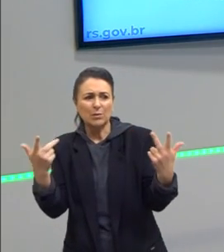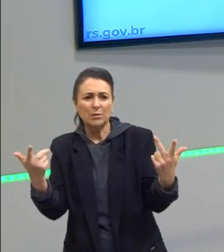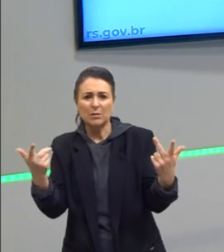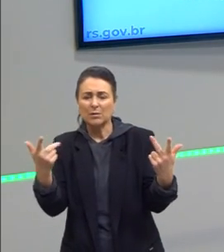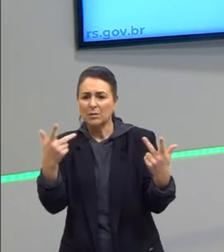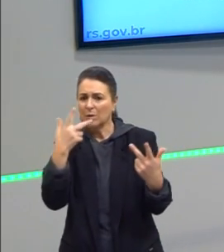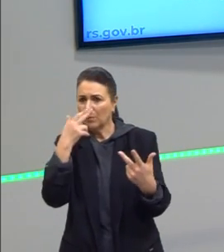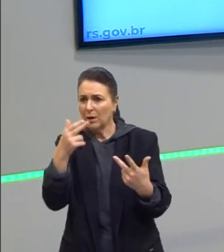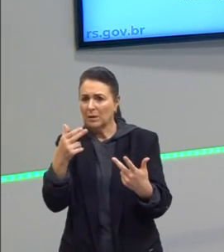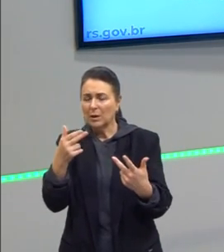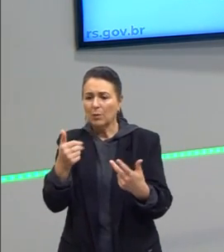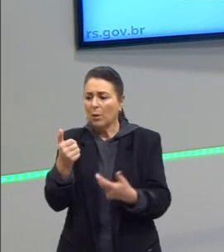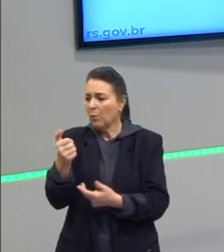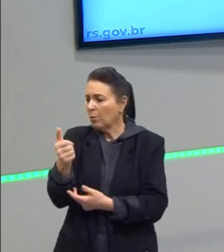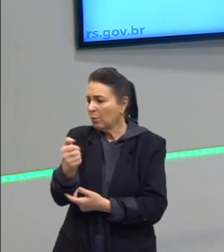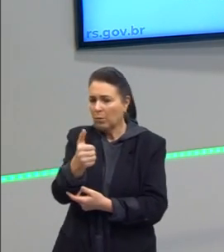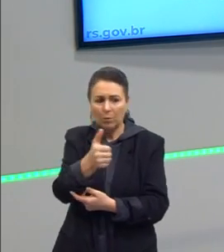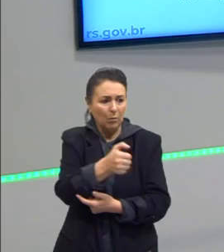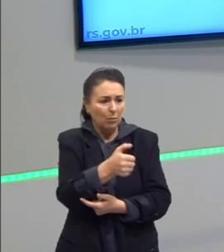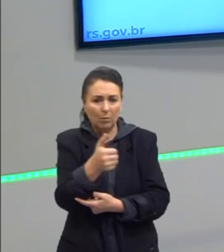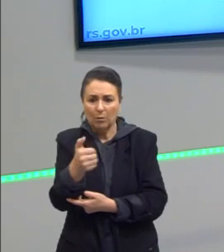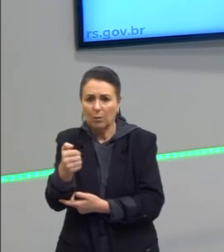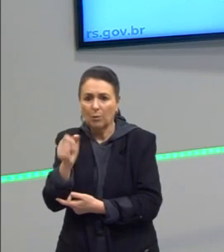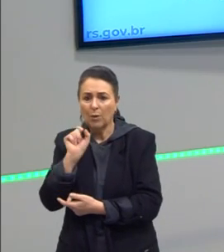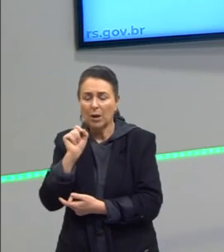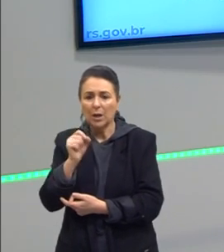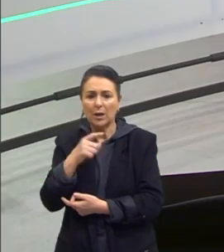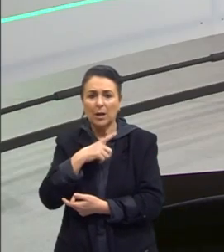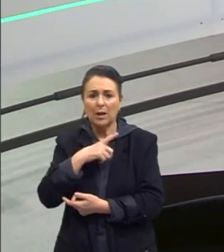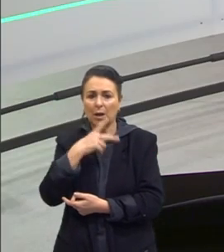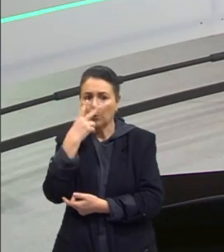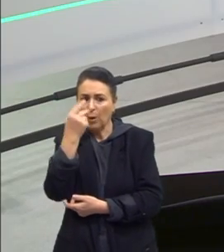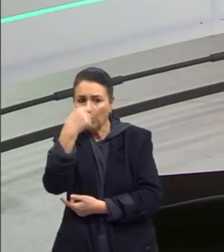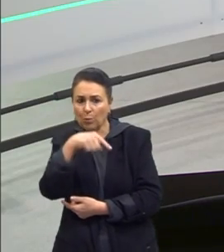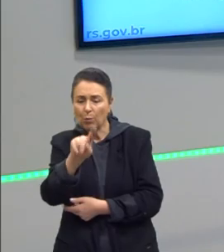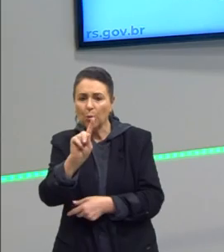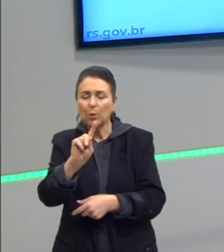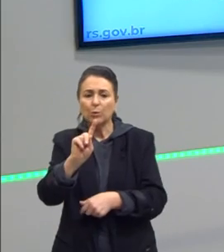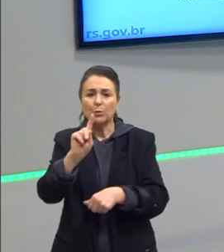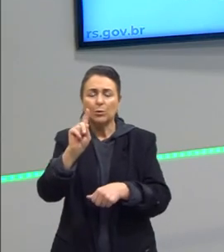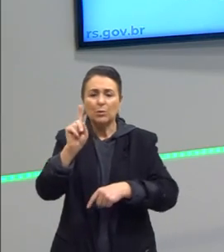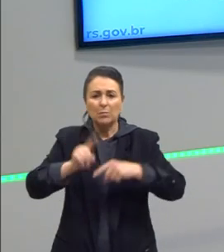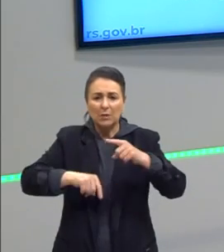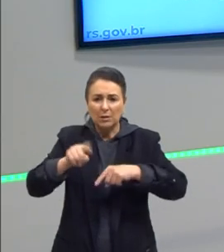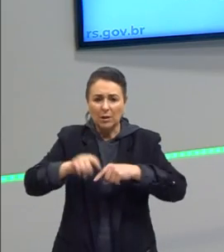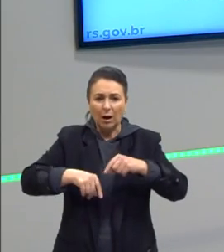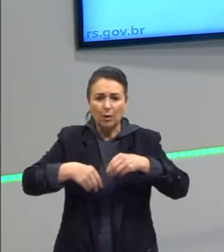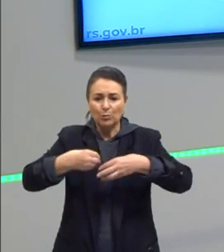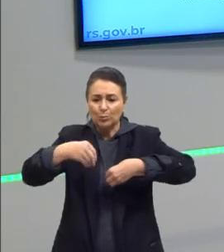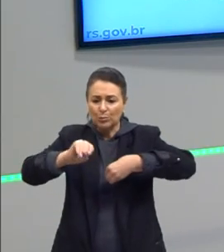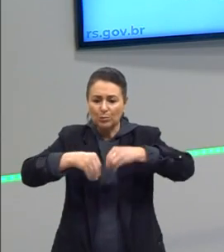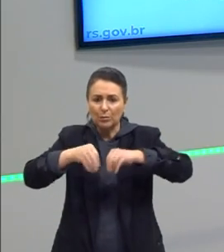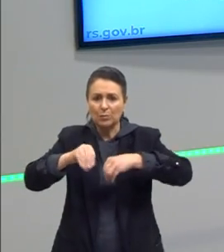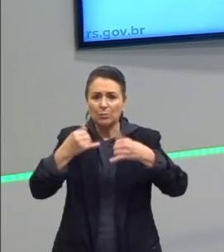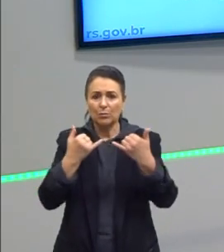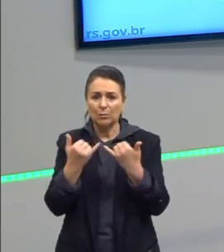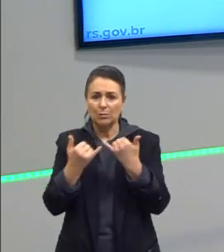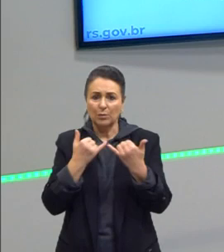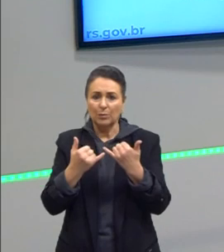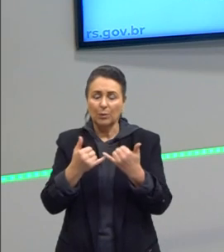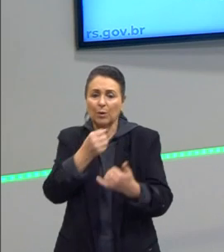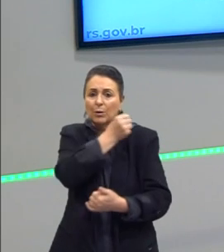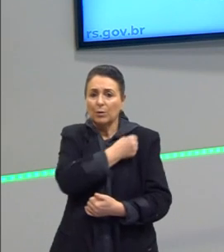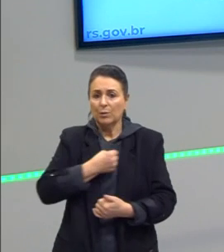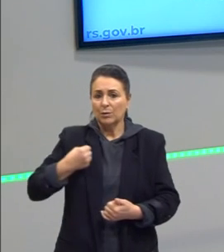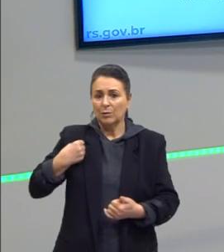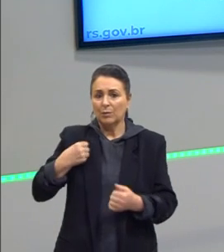passador de slide, o que ele tem em comum com outros materiais, o plástico, etc. Então o Aristóteles propõe, por